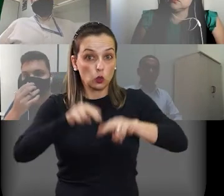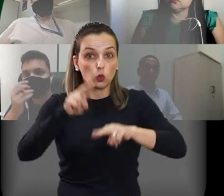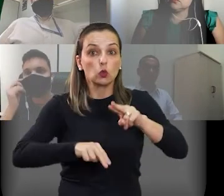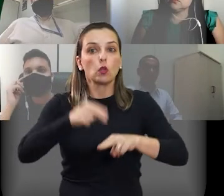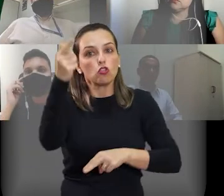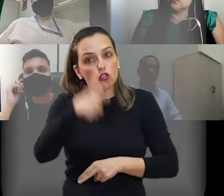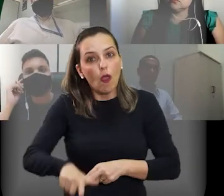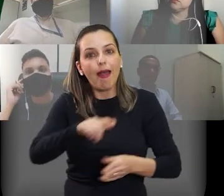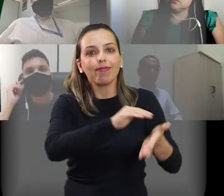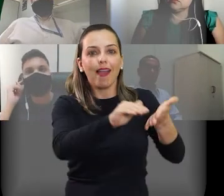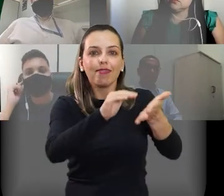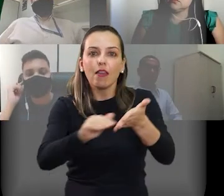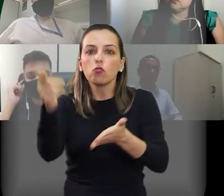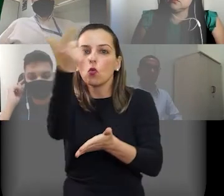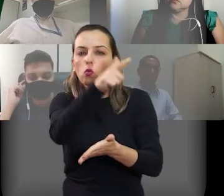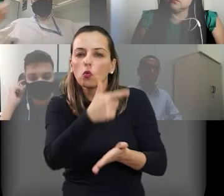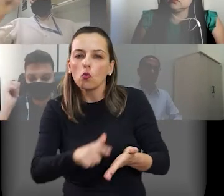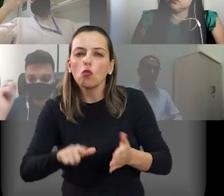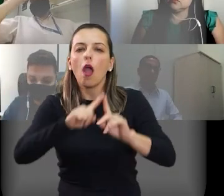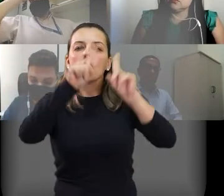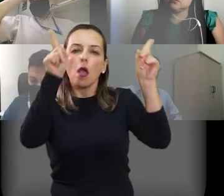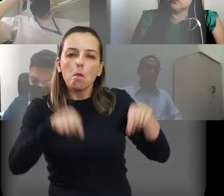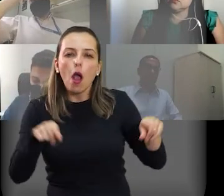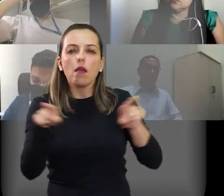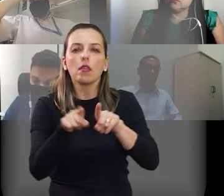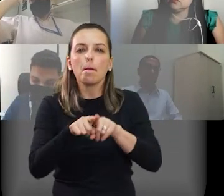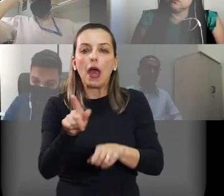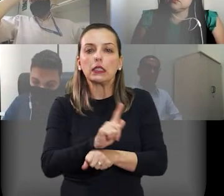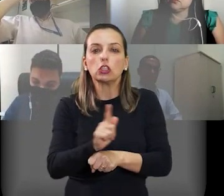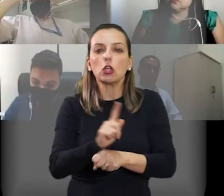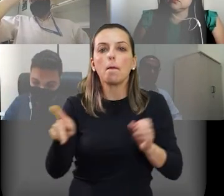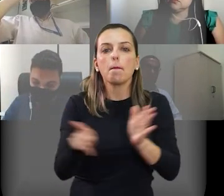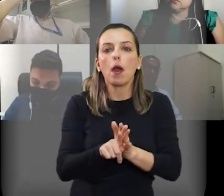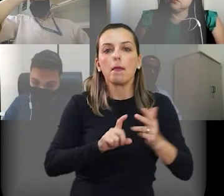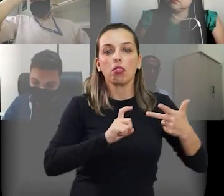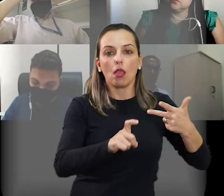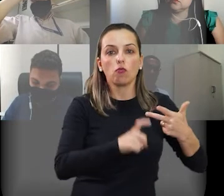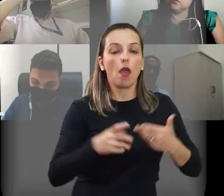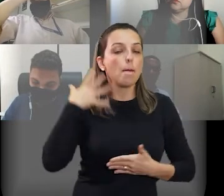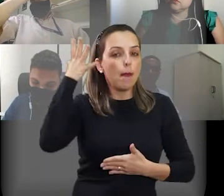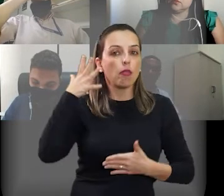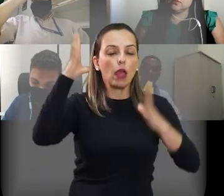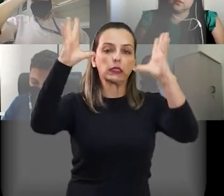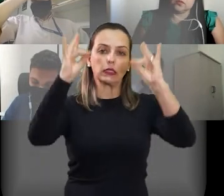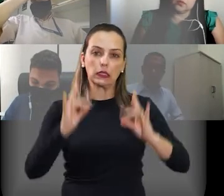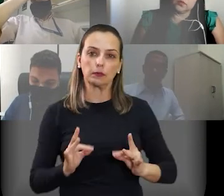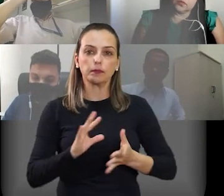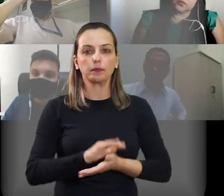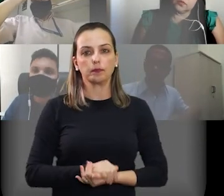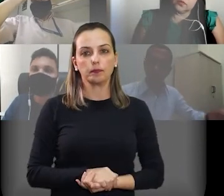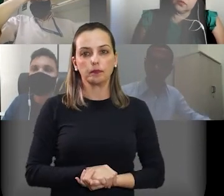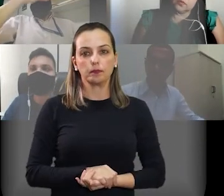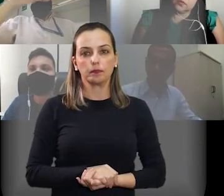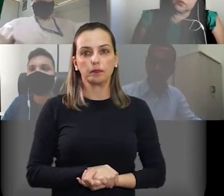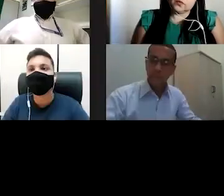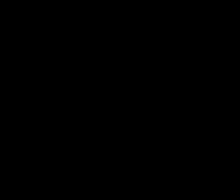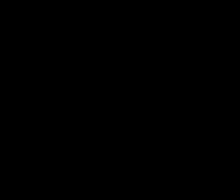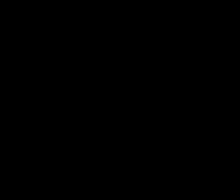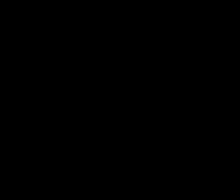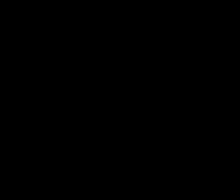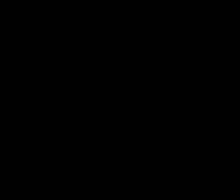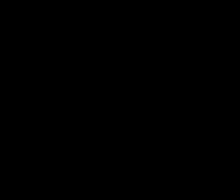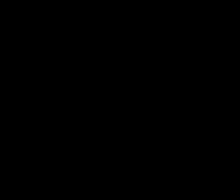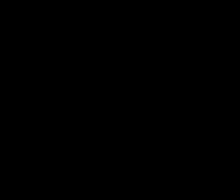junho, outros secretários, funcionários e gestores do Executivo apresentarão os trabalhos das respectivas pastas.